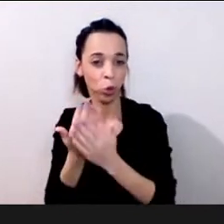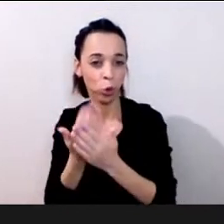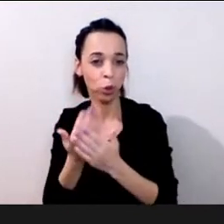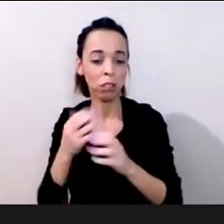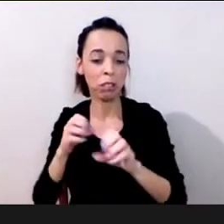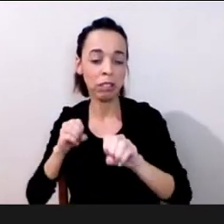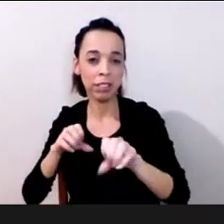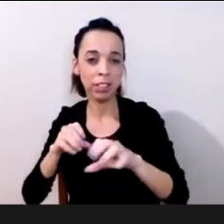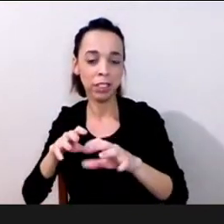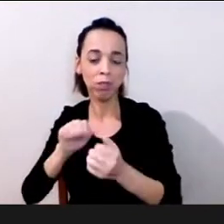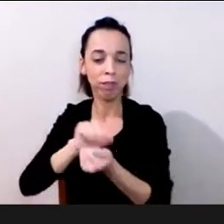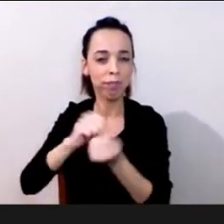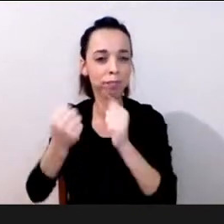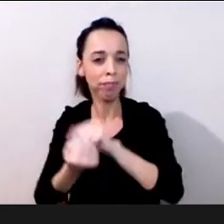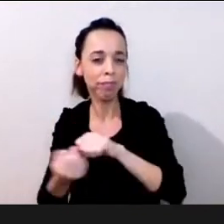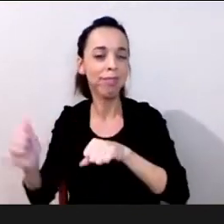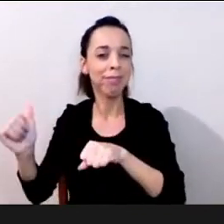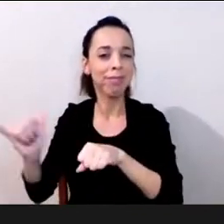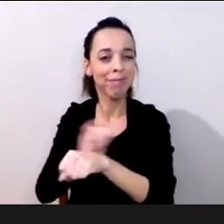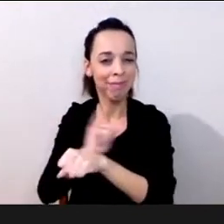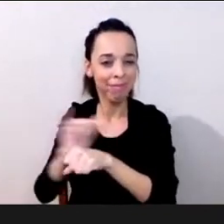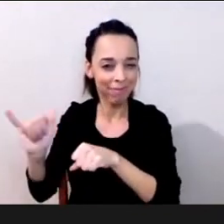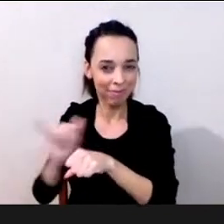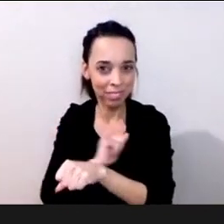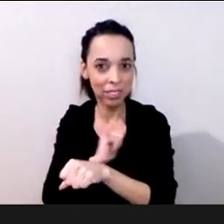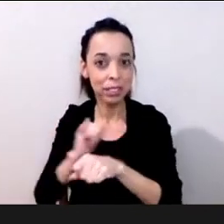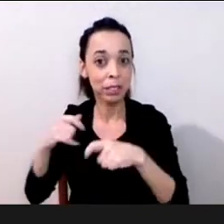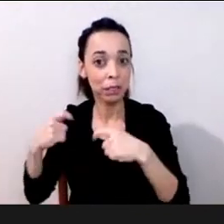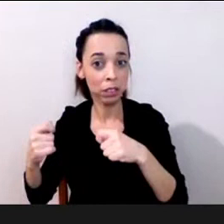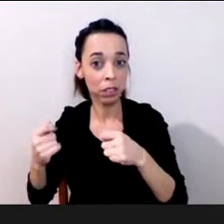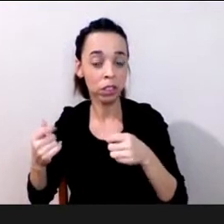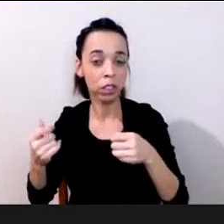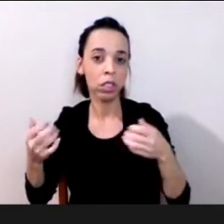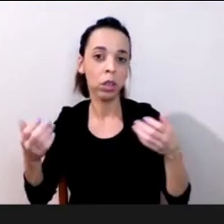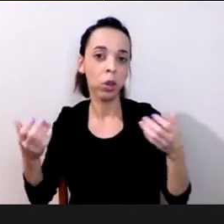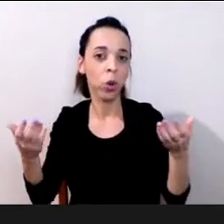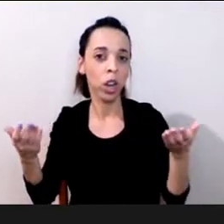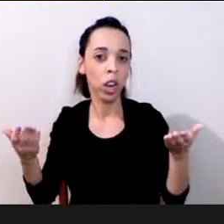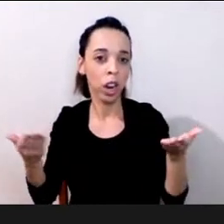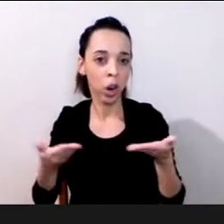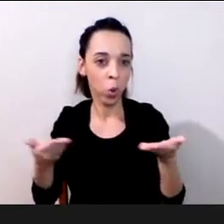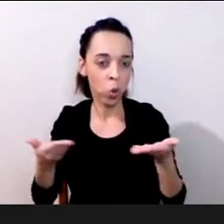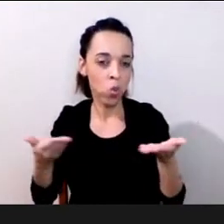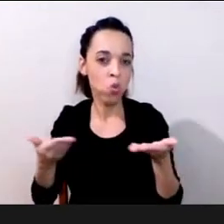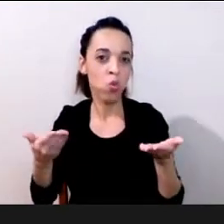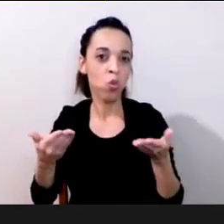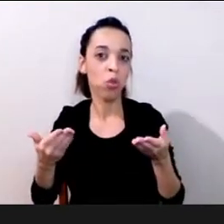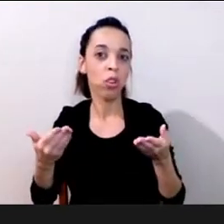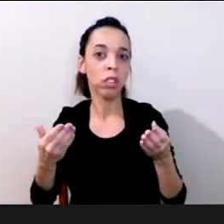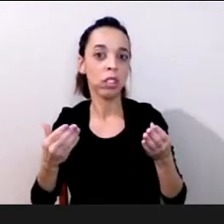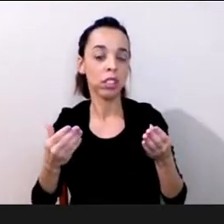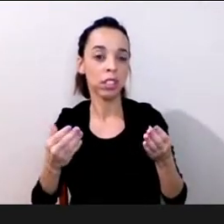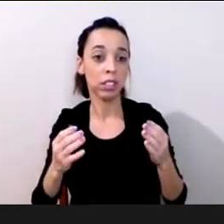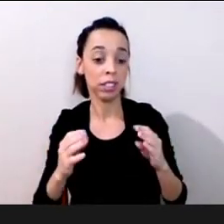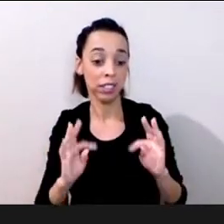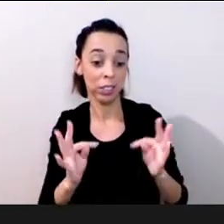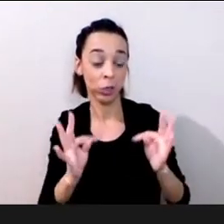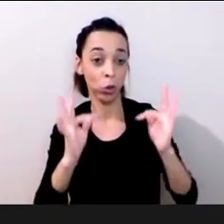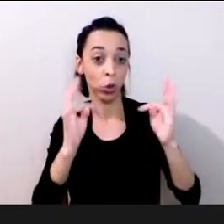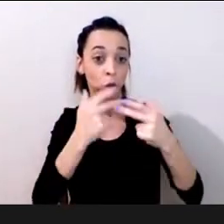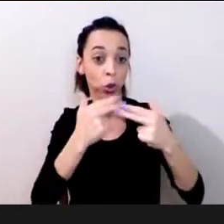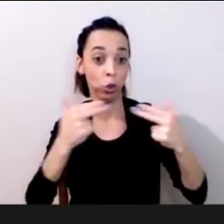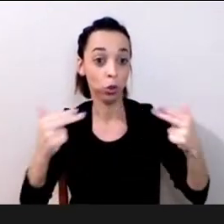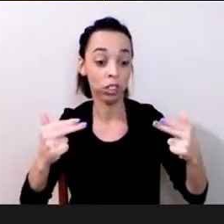que num contexto como o a gente vive que tem uma nova ecologia para a aprendizagem que a escola não é o único lugar inclusive onde as pessoas